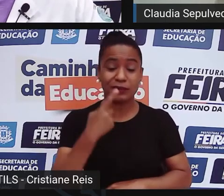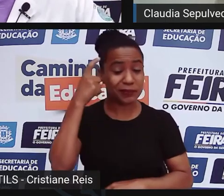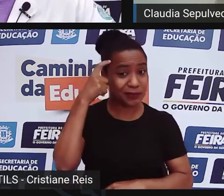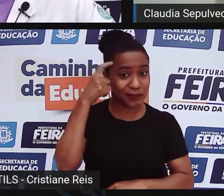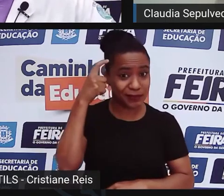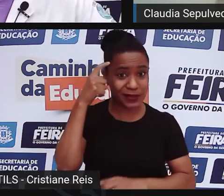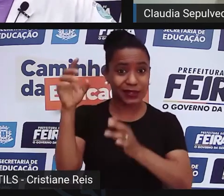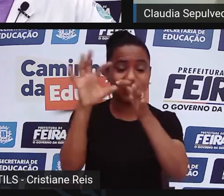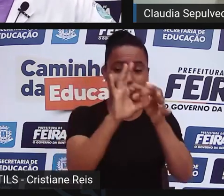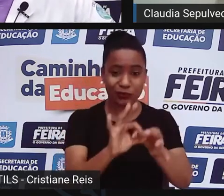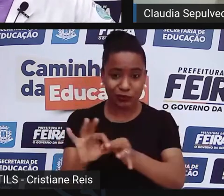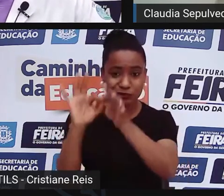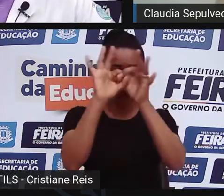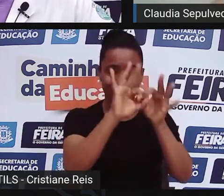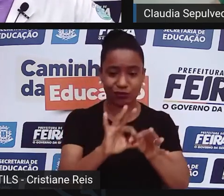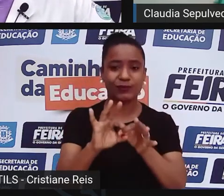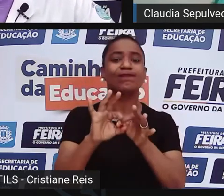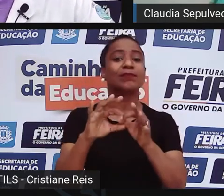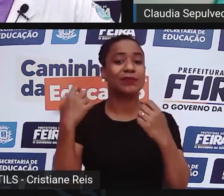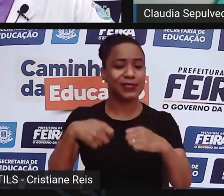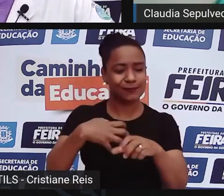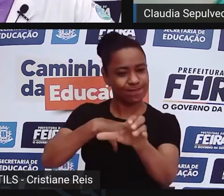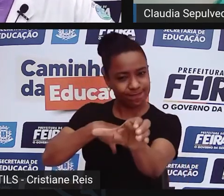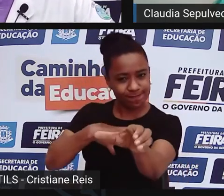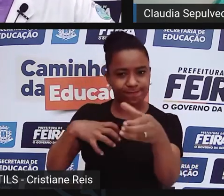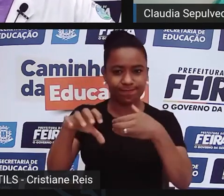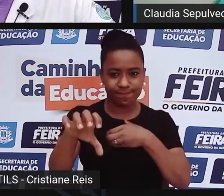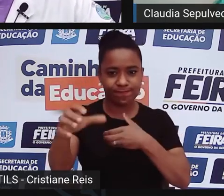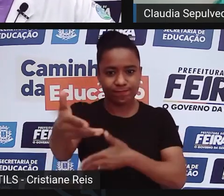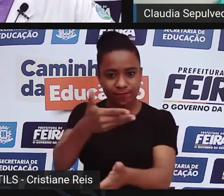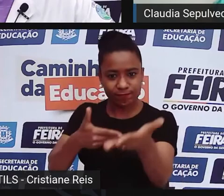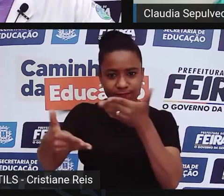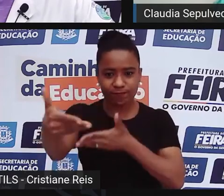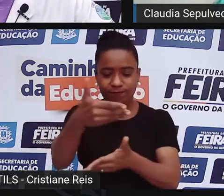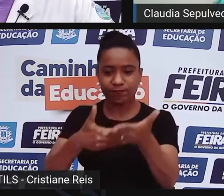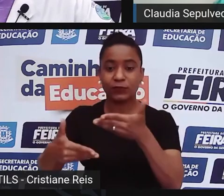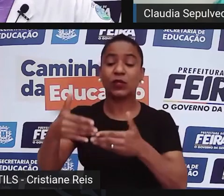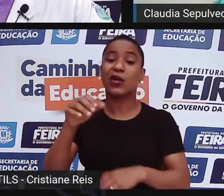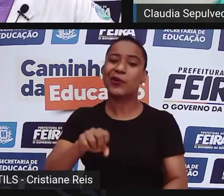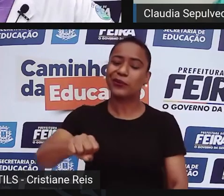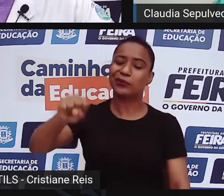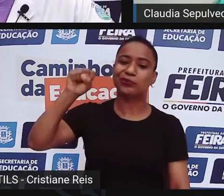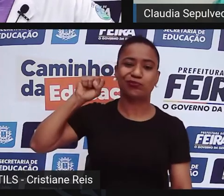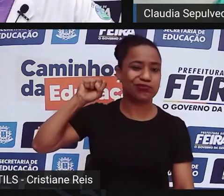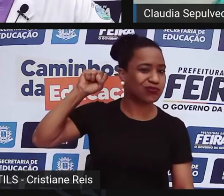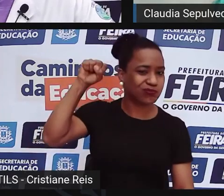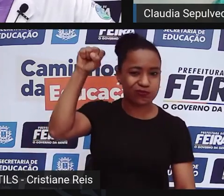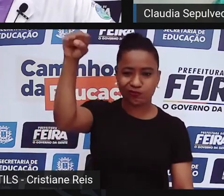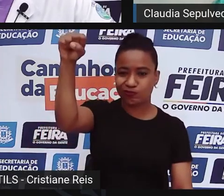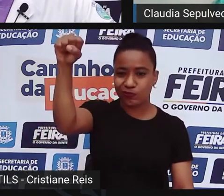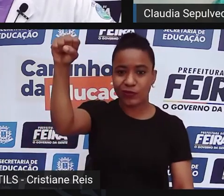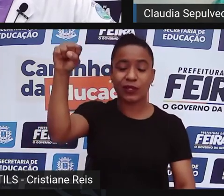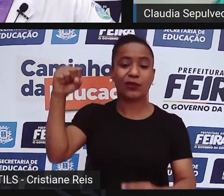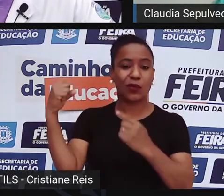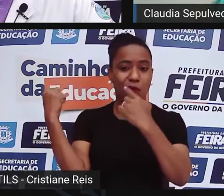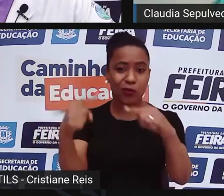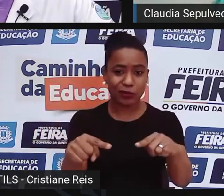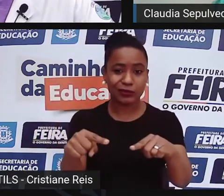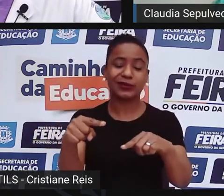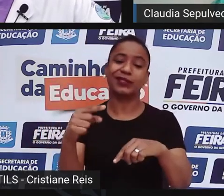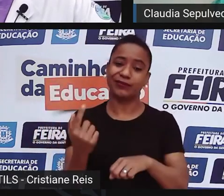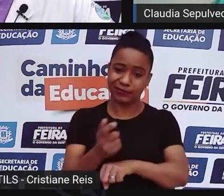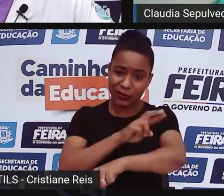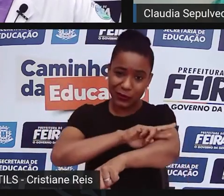nos coloquemos nessa dinâmica e lutemos contra racismo, contra machismo, contra sexismo,